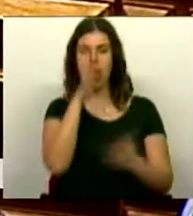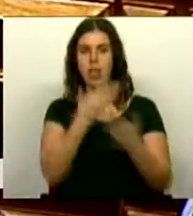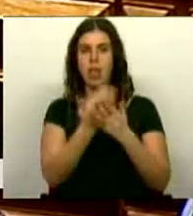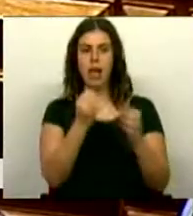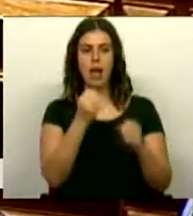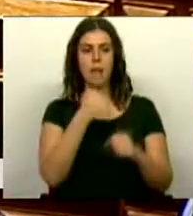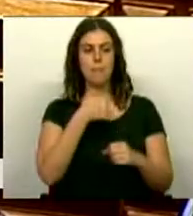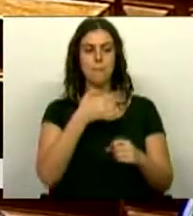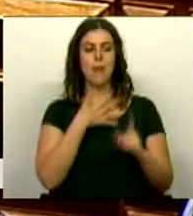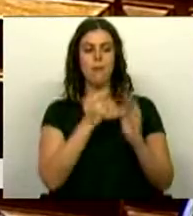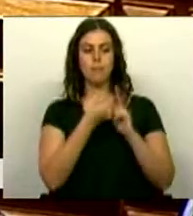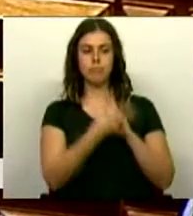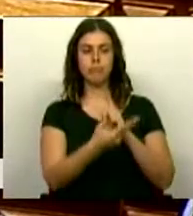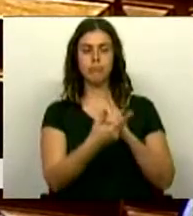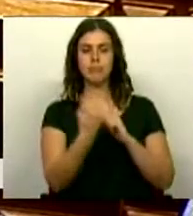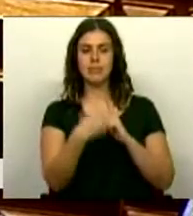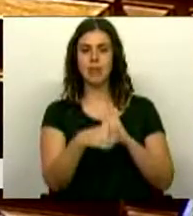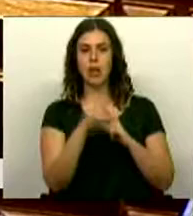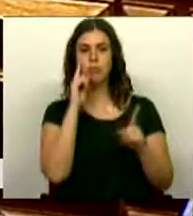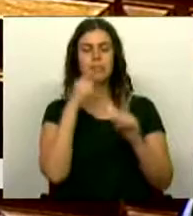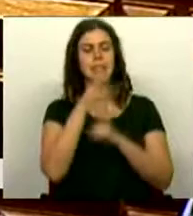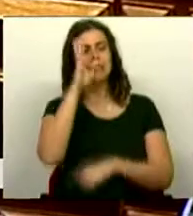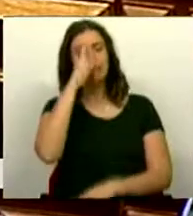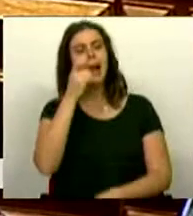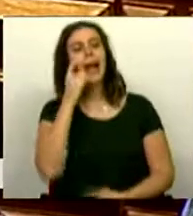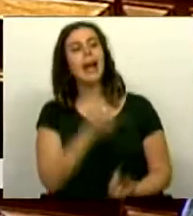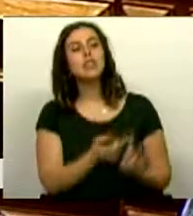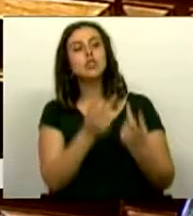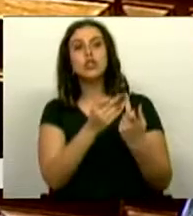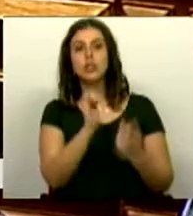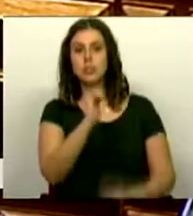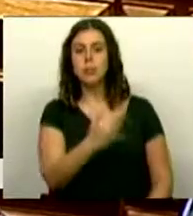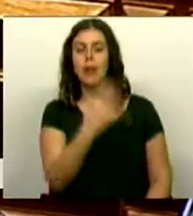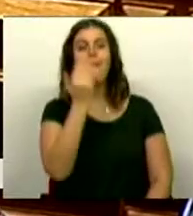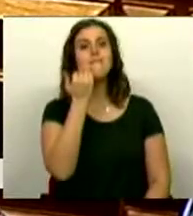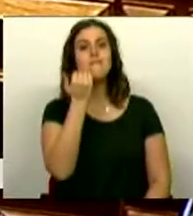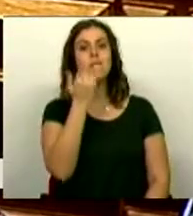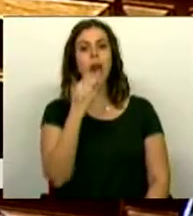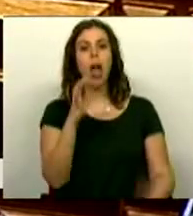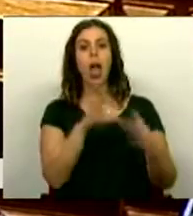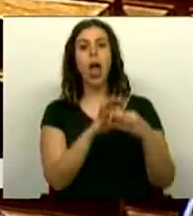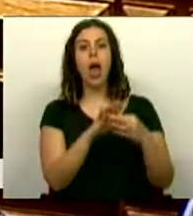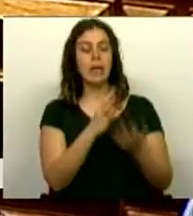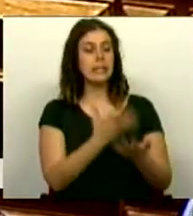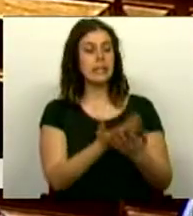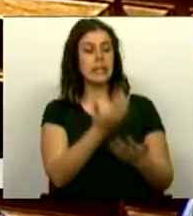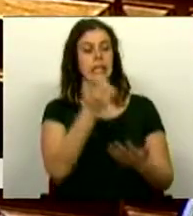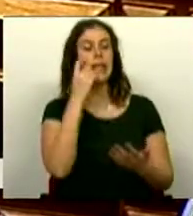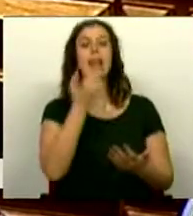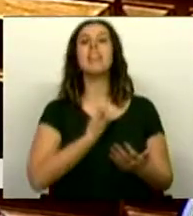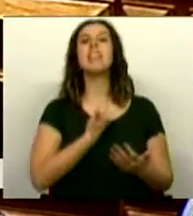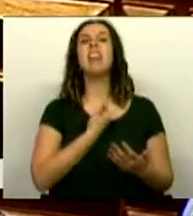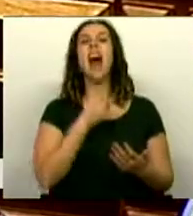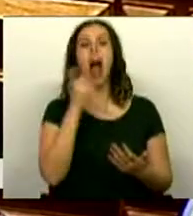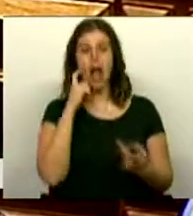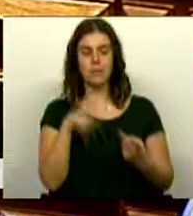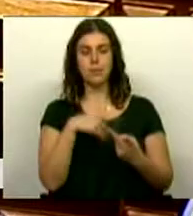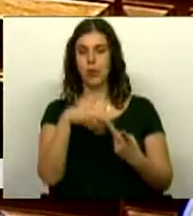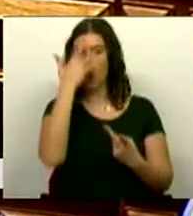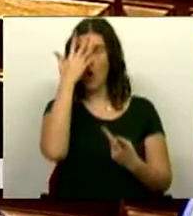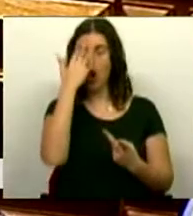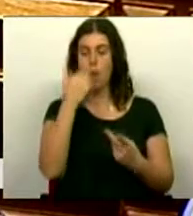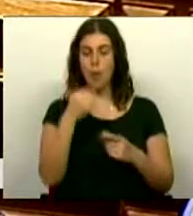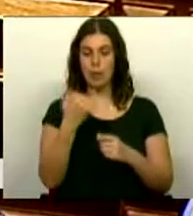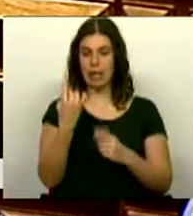as sociedades escutadas para saber quem são os seus acionistas, nomeadamente informações relativas às identidades dos acionistas, o número de ações